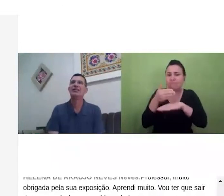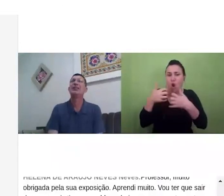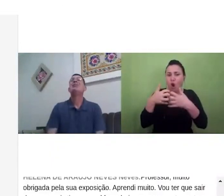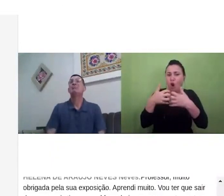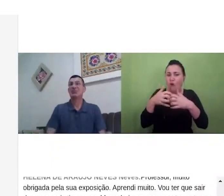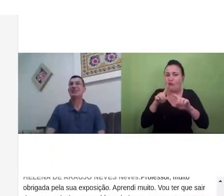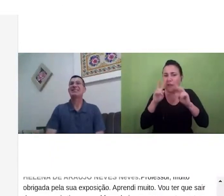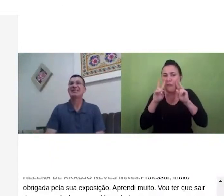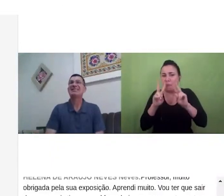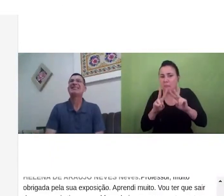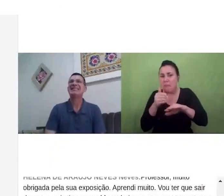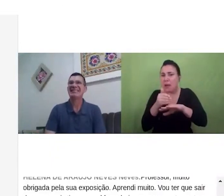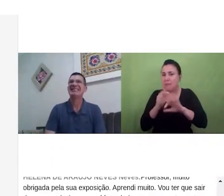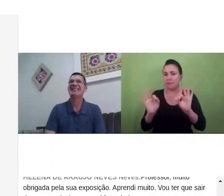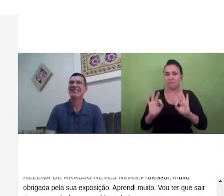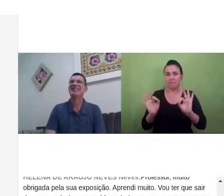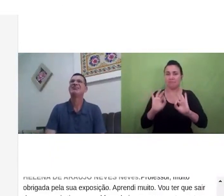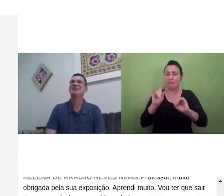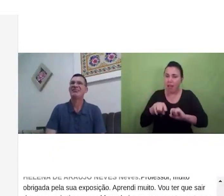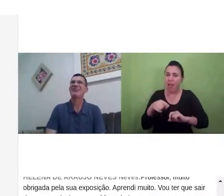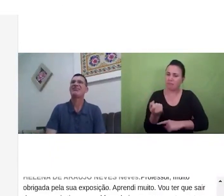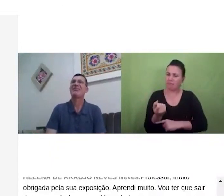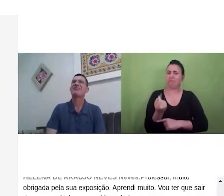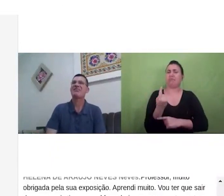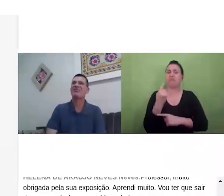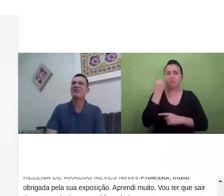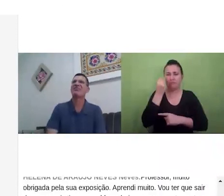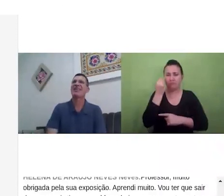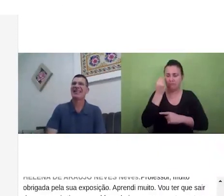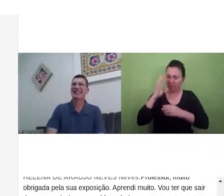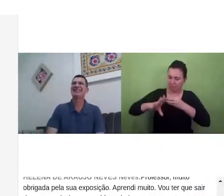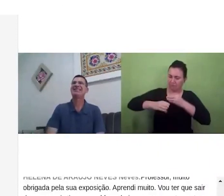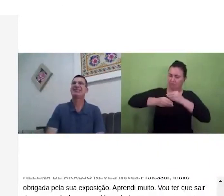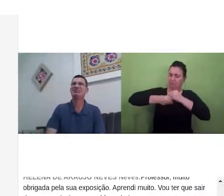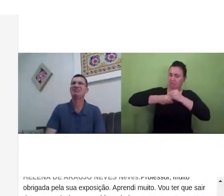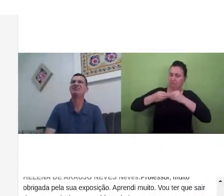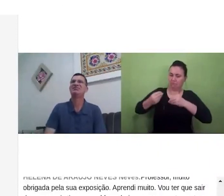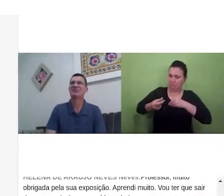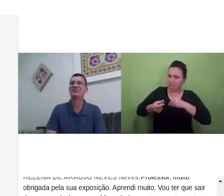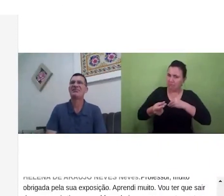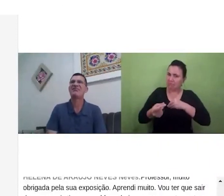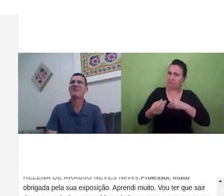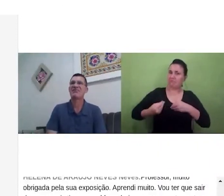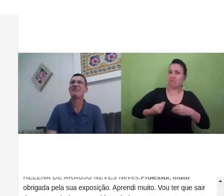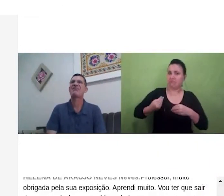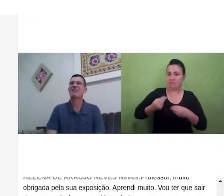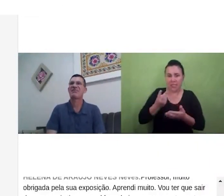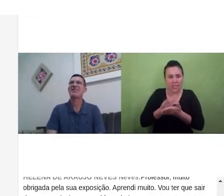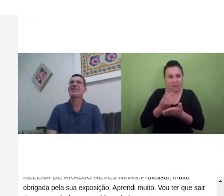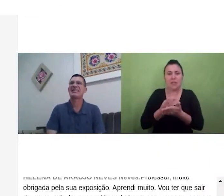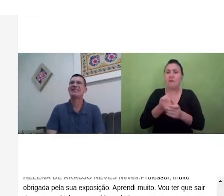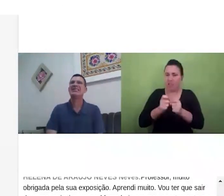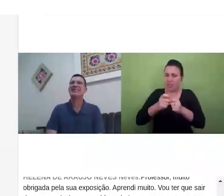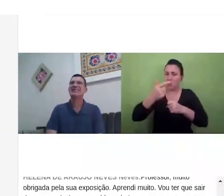concordam é uma experiência que nós vamos levar para a nossa vida e esperamos repetir ela sempre com mais pessoas